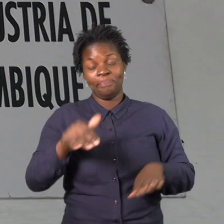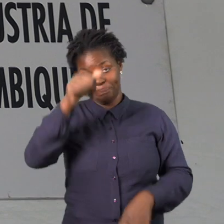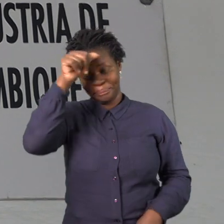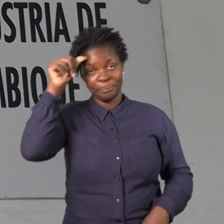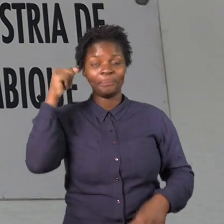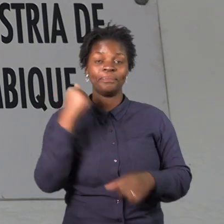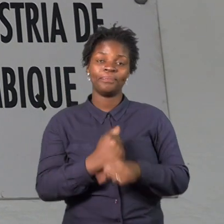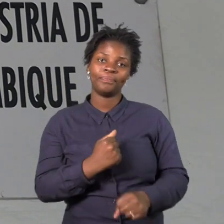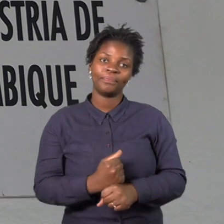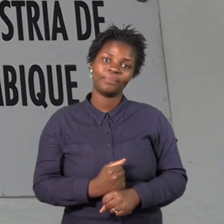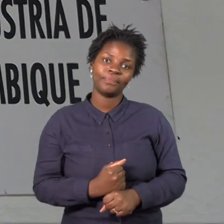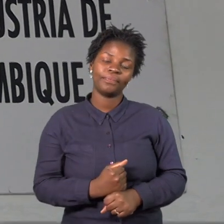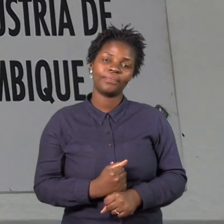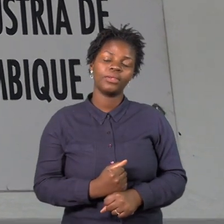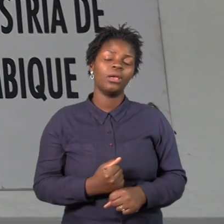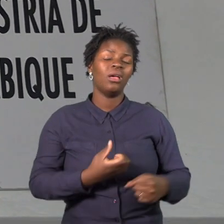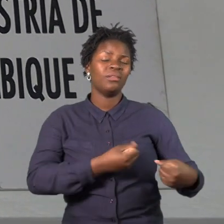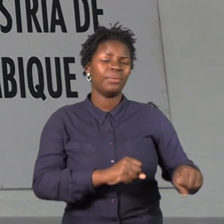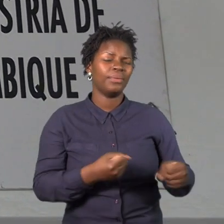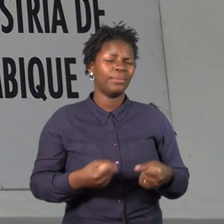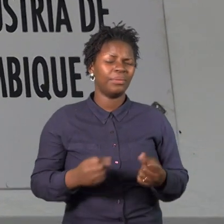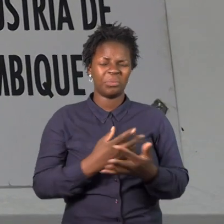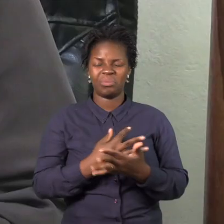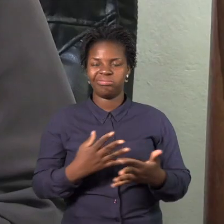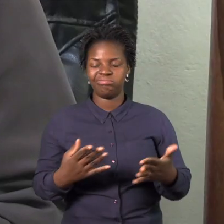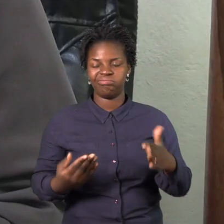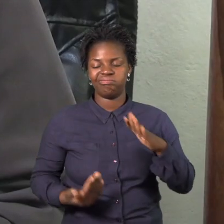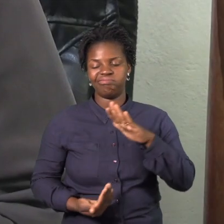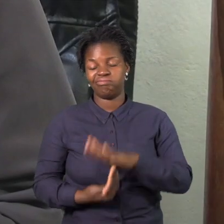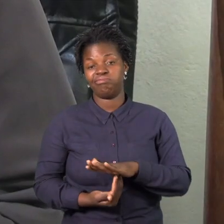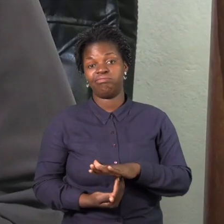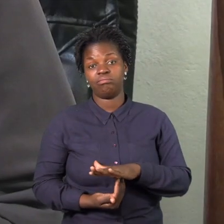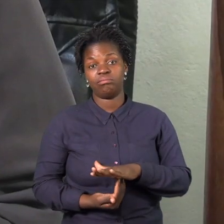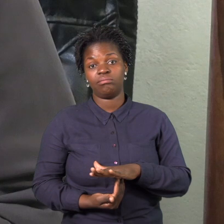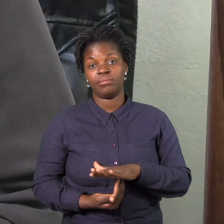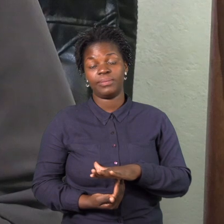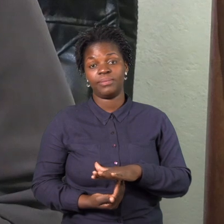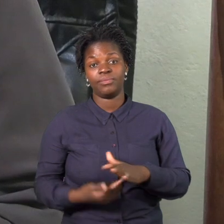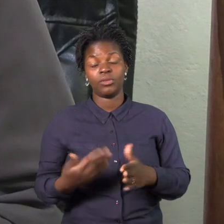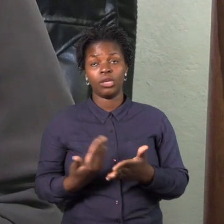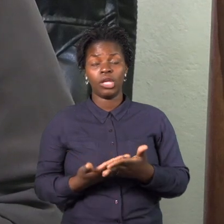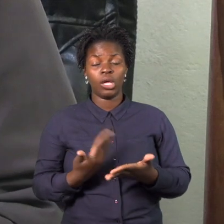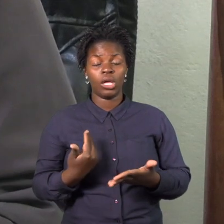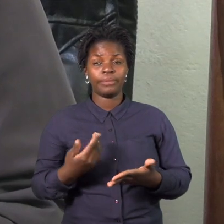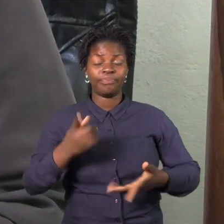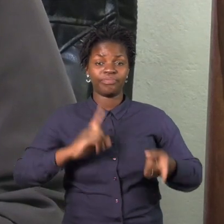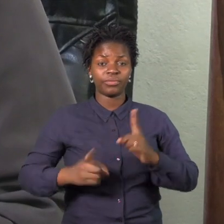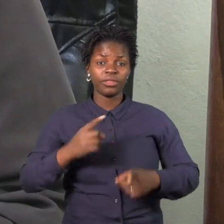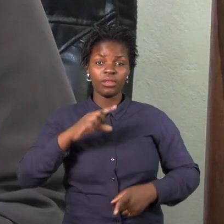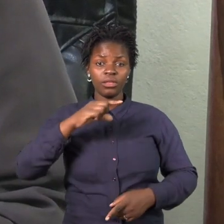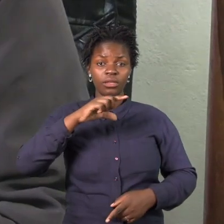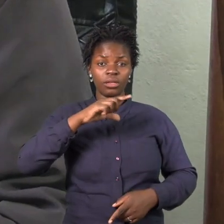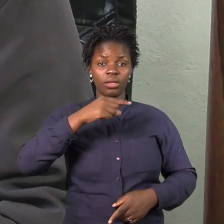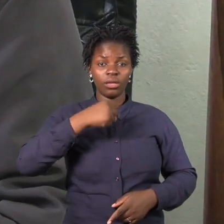Construção Civil, Madeiras e Minas de Moçambique, explica. Uma determinada empresa não cumpre as suas